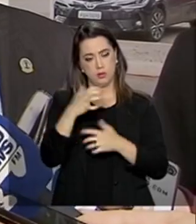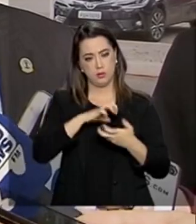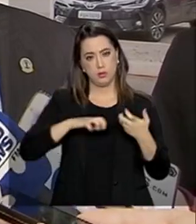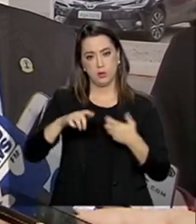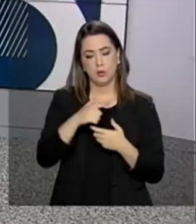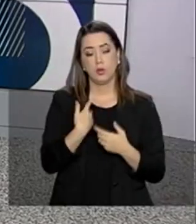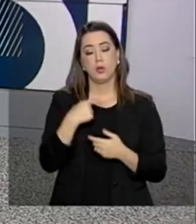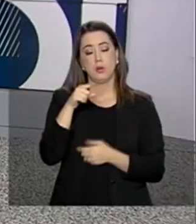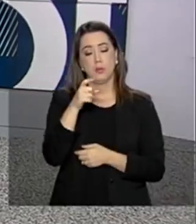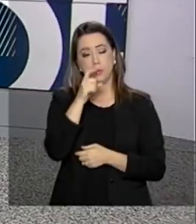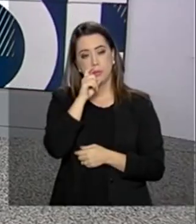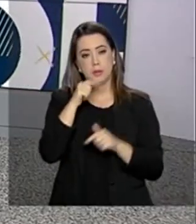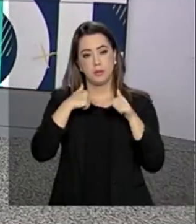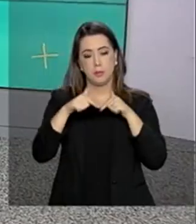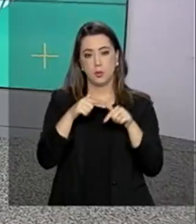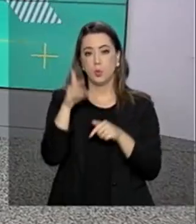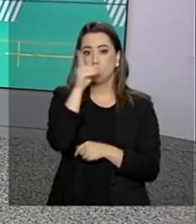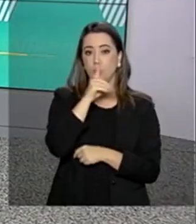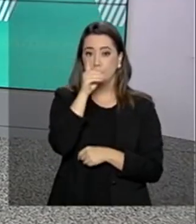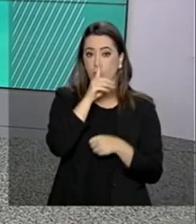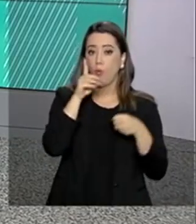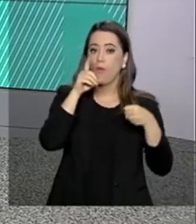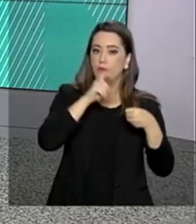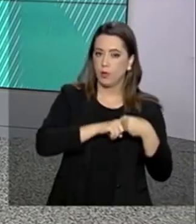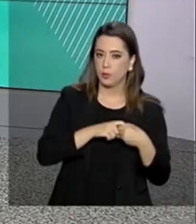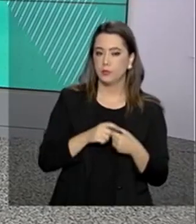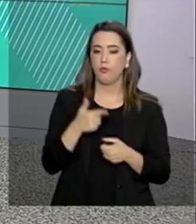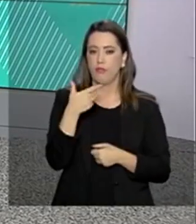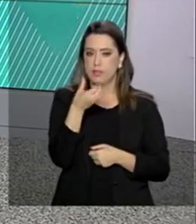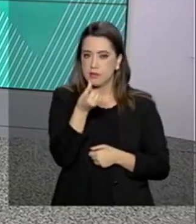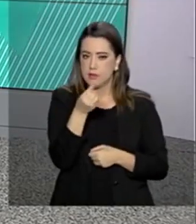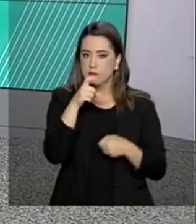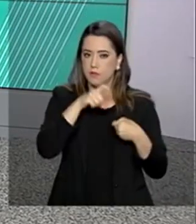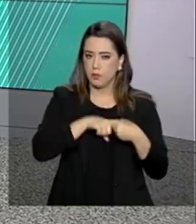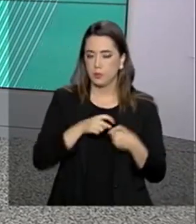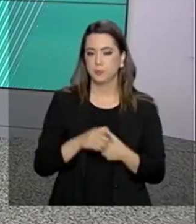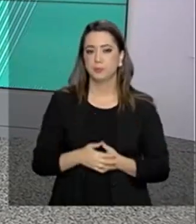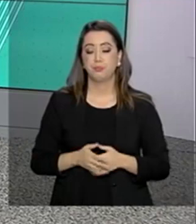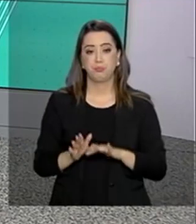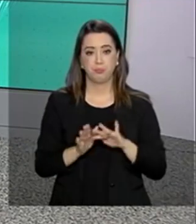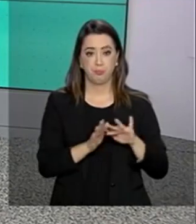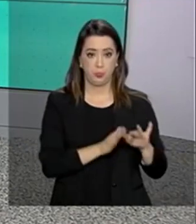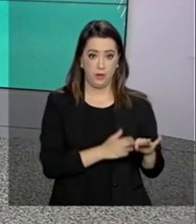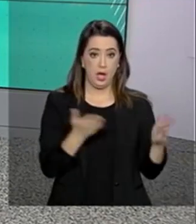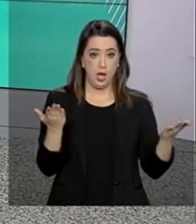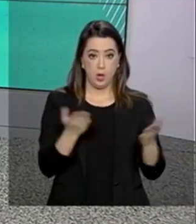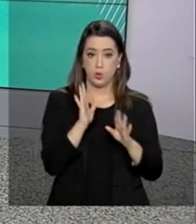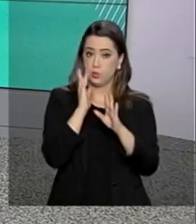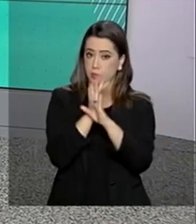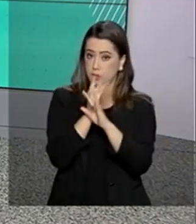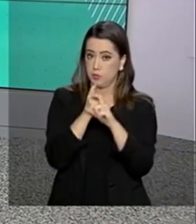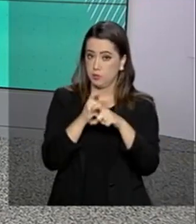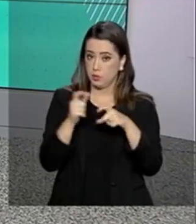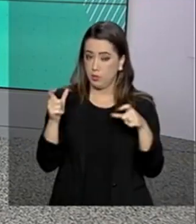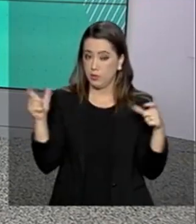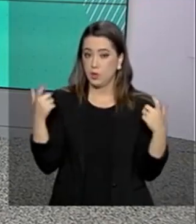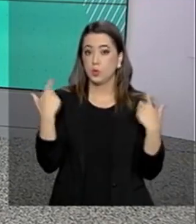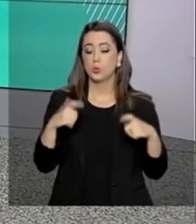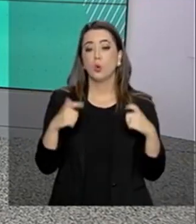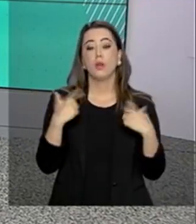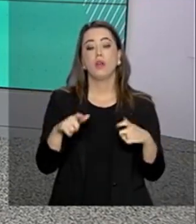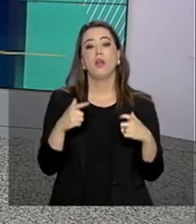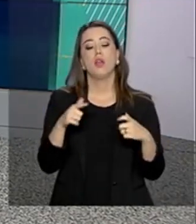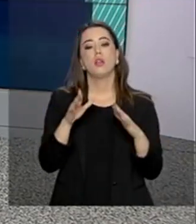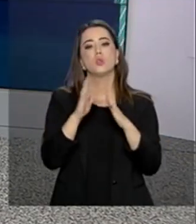26. A partir de agora, os municípios que ampliarem o horário de atendimento nas unidades de saúde da